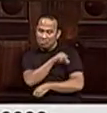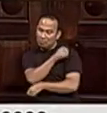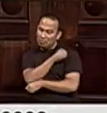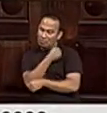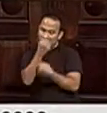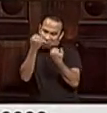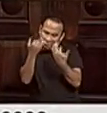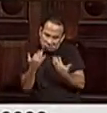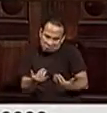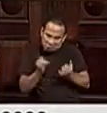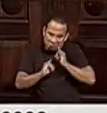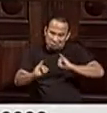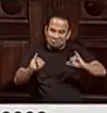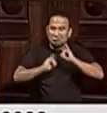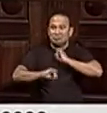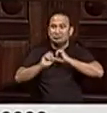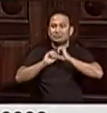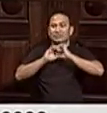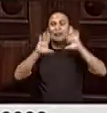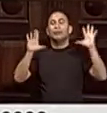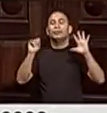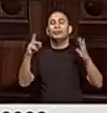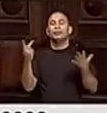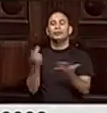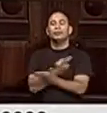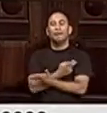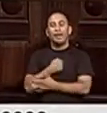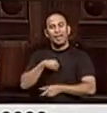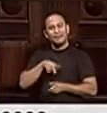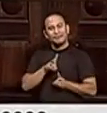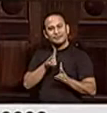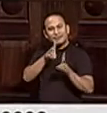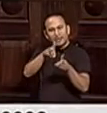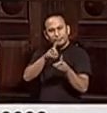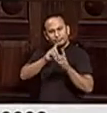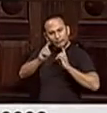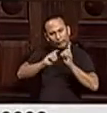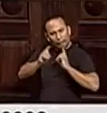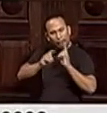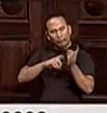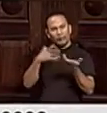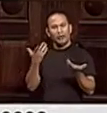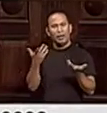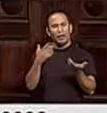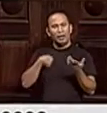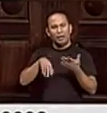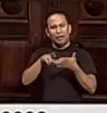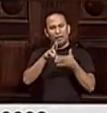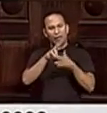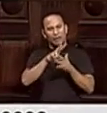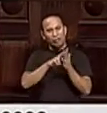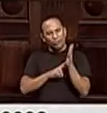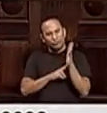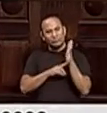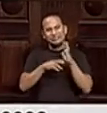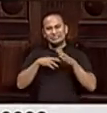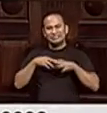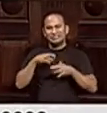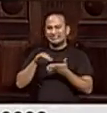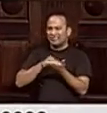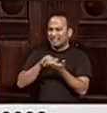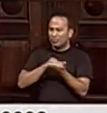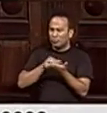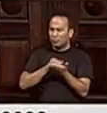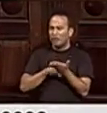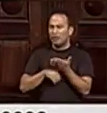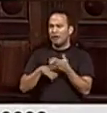população o que está sendo realizado. É sempre uma discussão da liberação de recursos pela Secretaria Municipal de Fazenda,